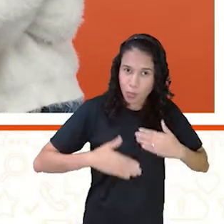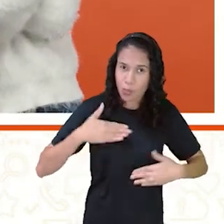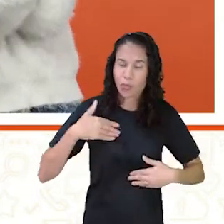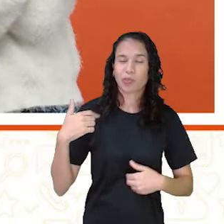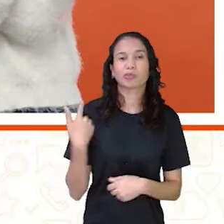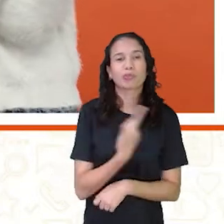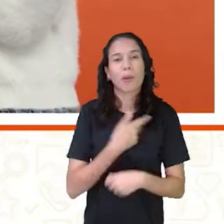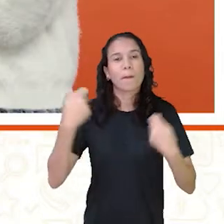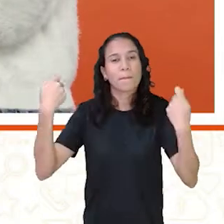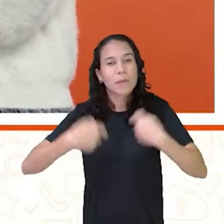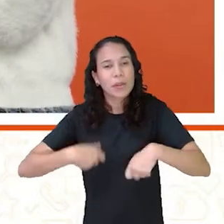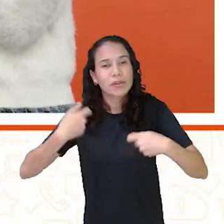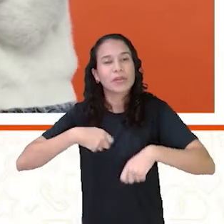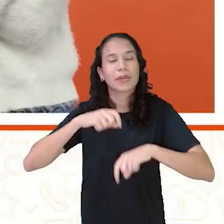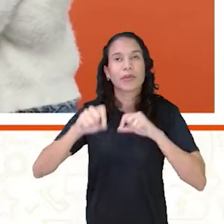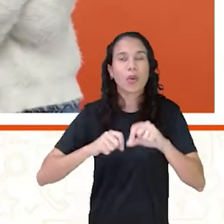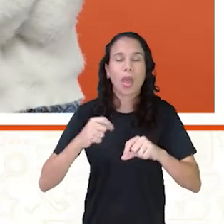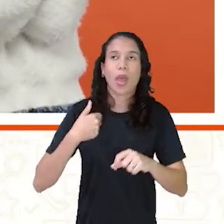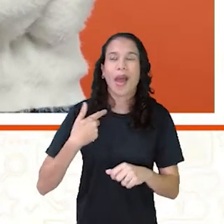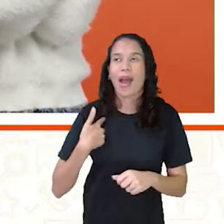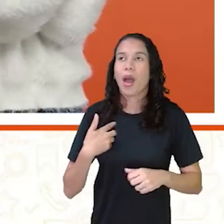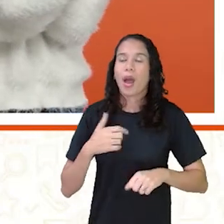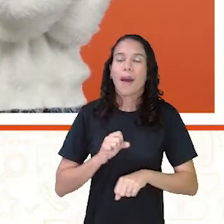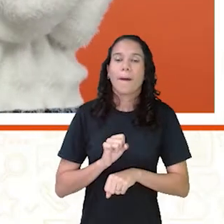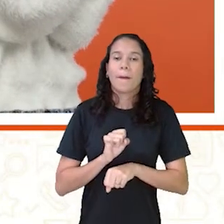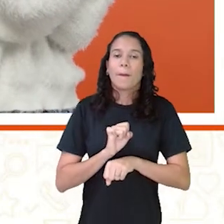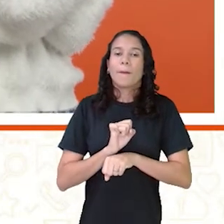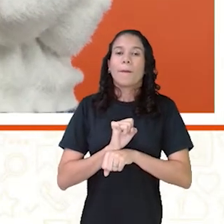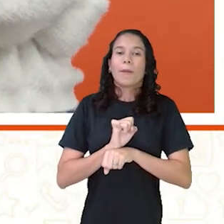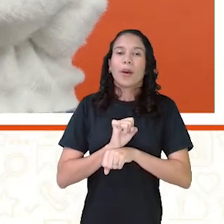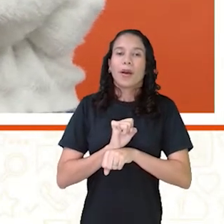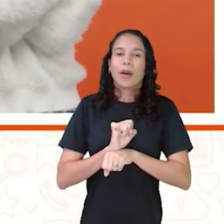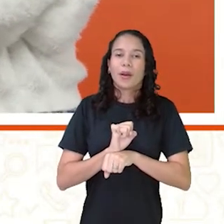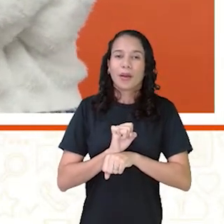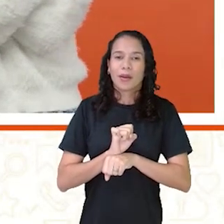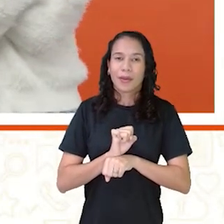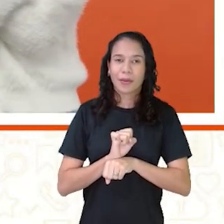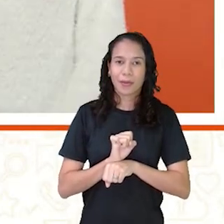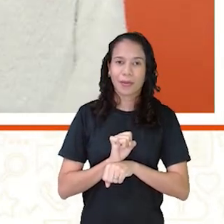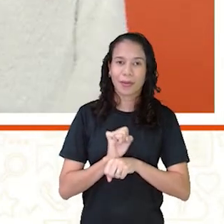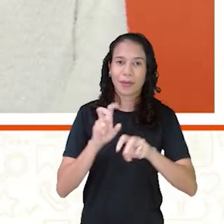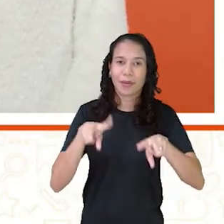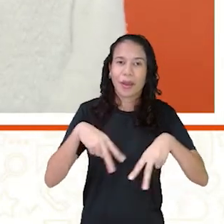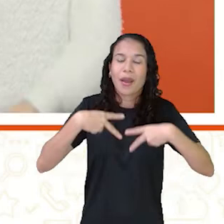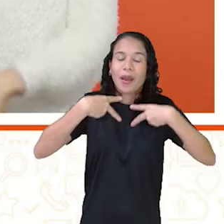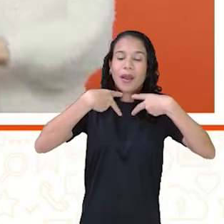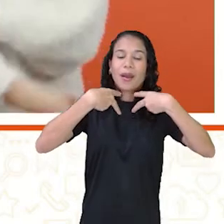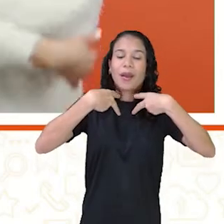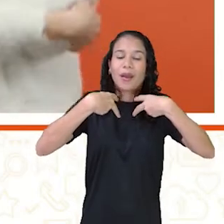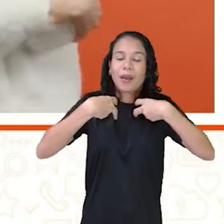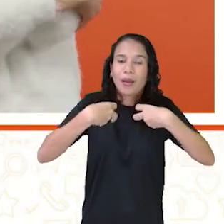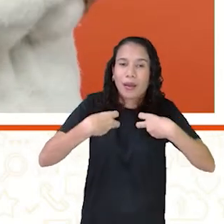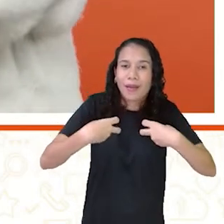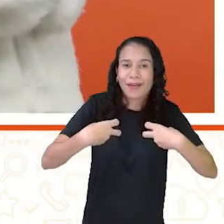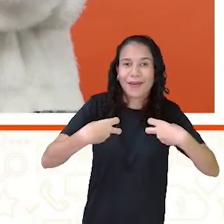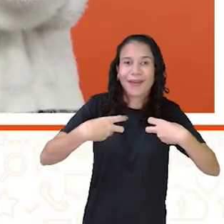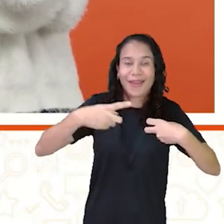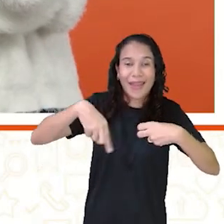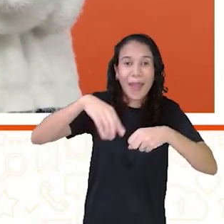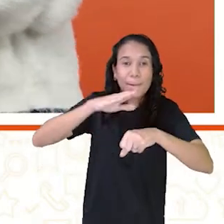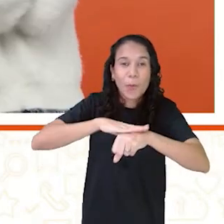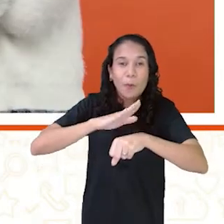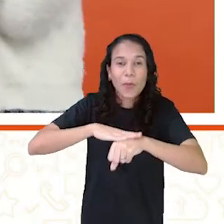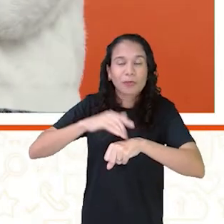momento, ter aquelas paradas, ficar com a gente mesmo, se auto perceber. E aí a gente está falando de momentos de